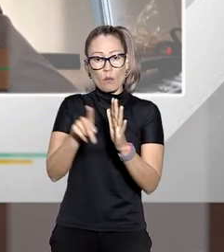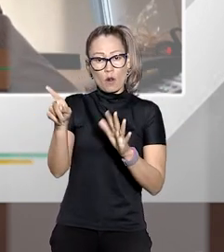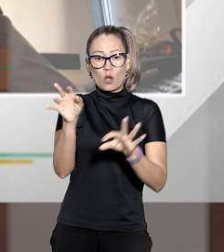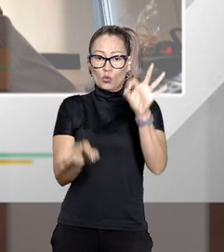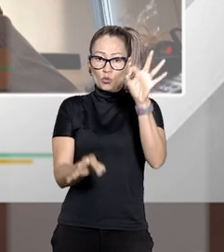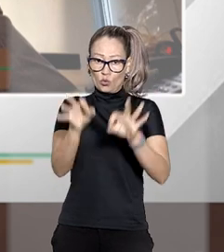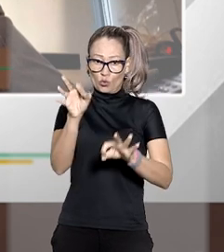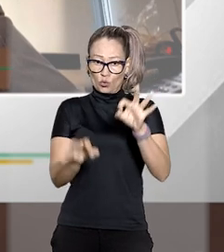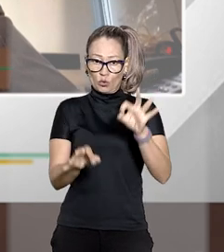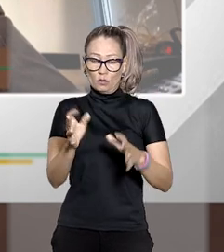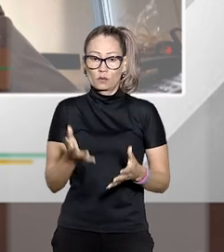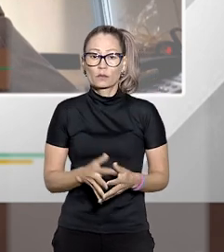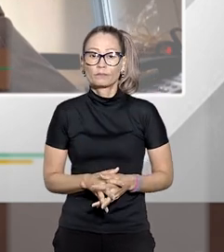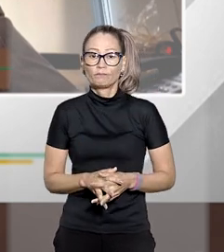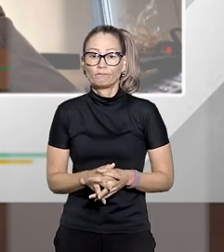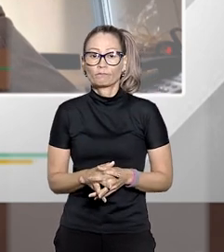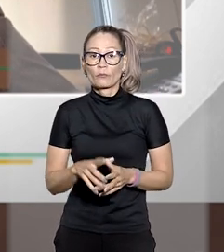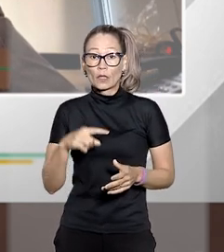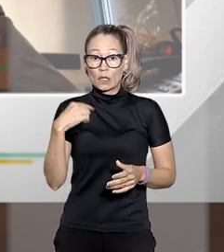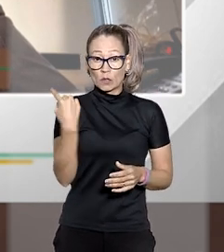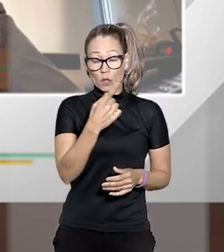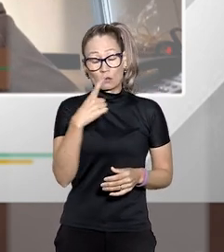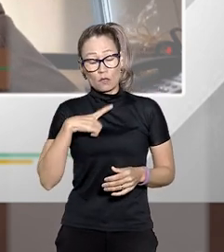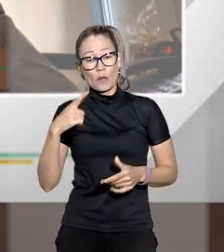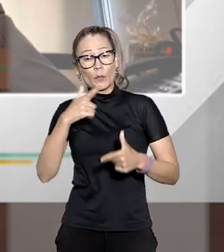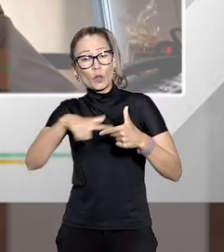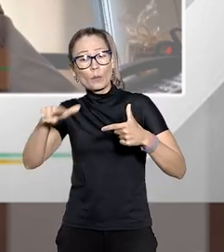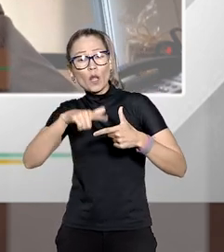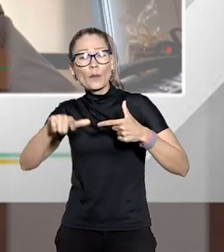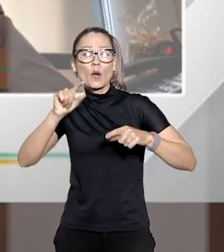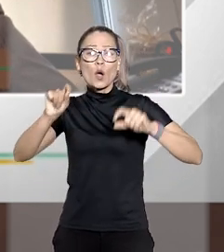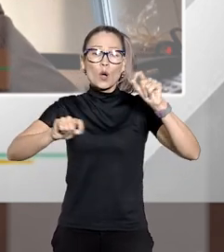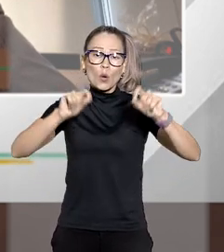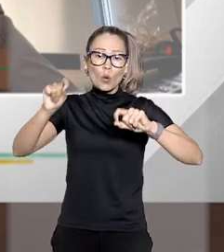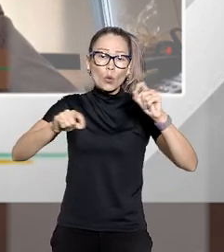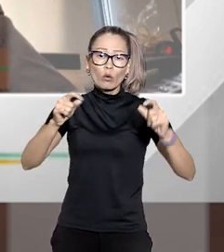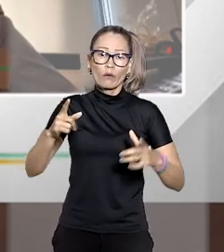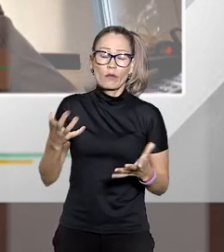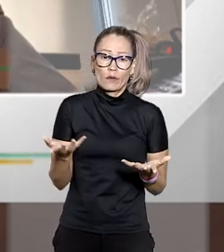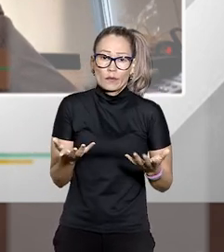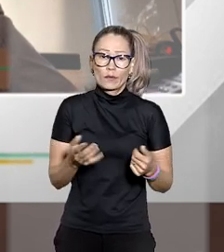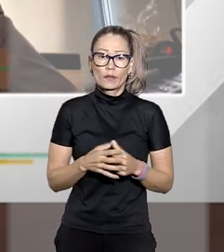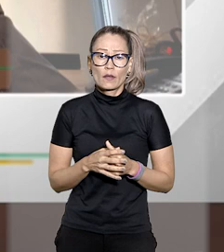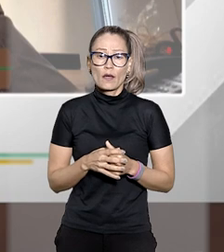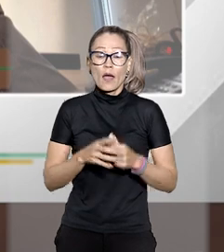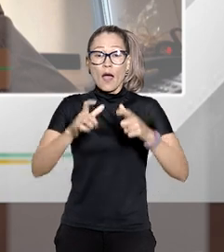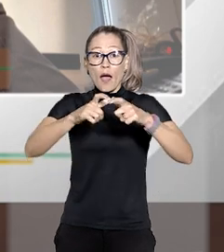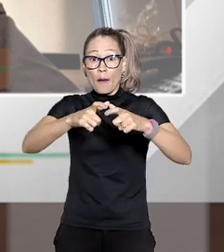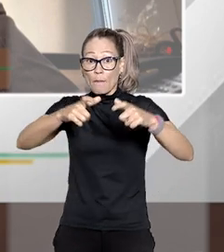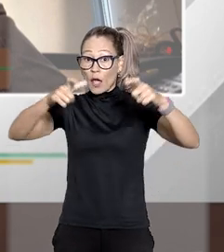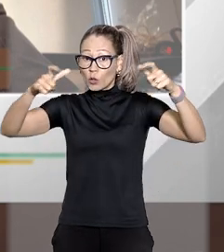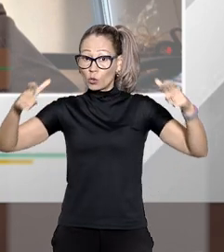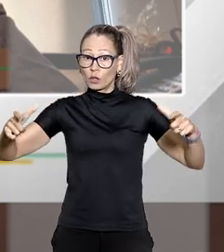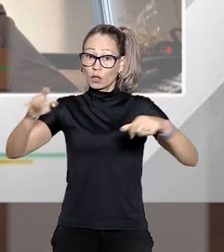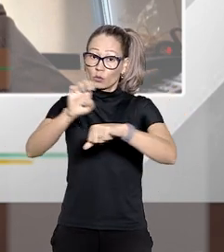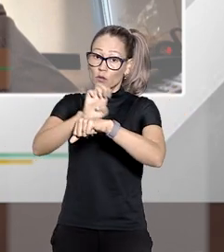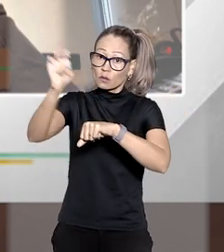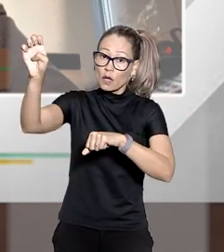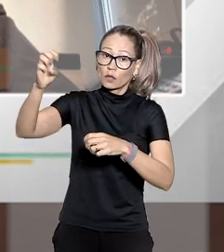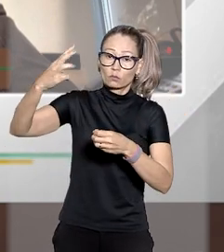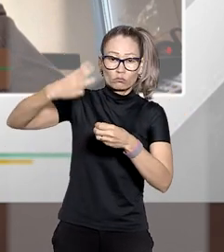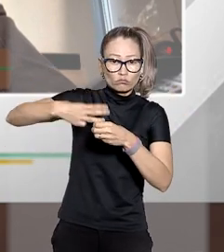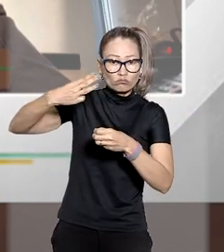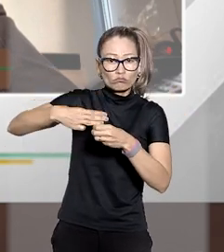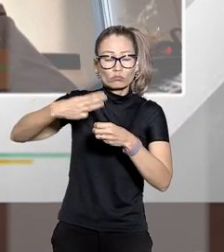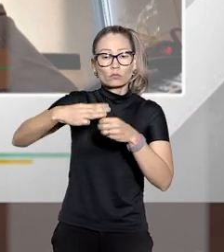em juízo aonde a gente tem problema aí e aí já começa nesse ponto a maioria dos estados e